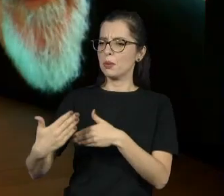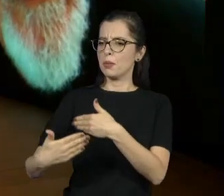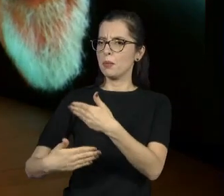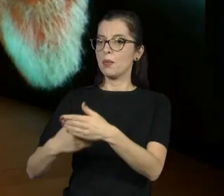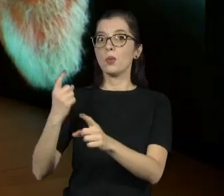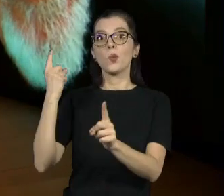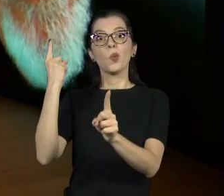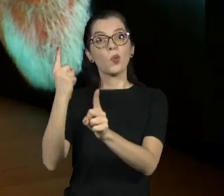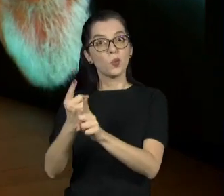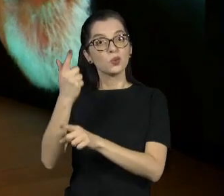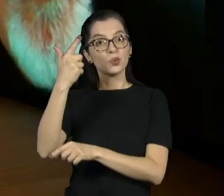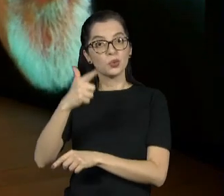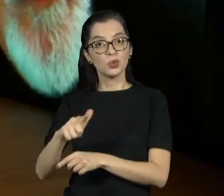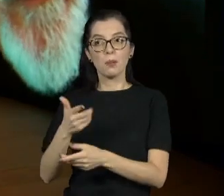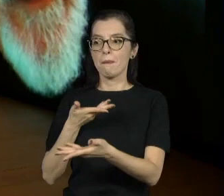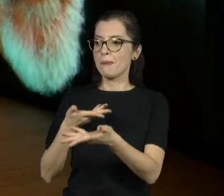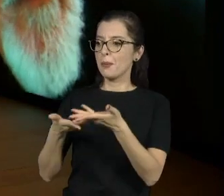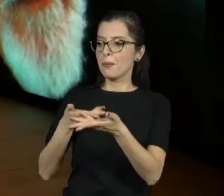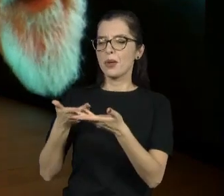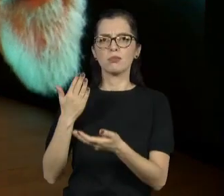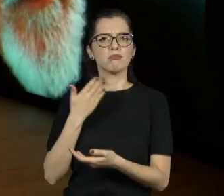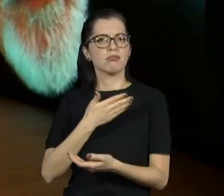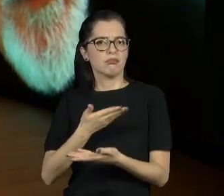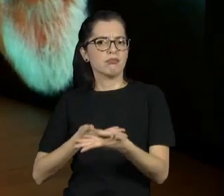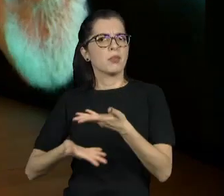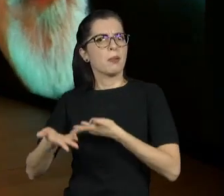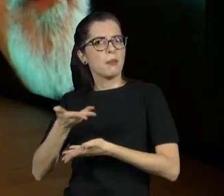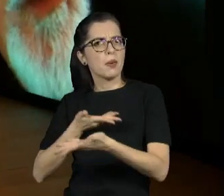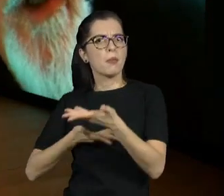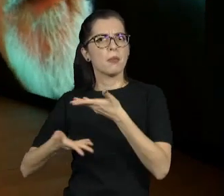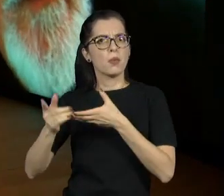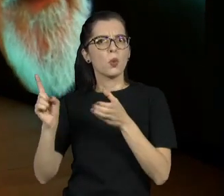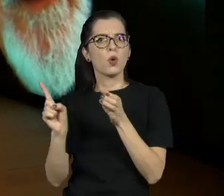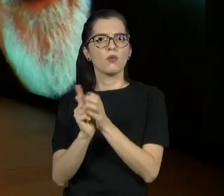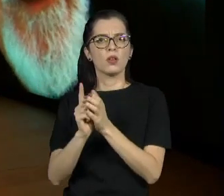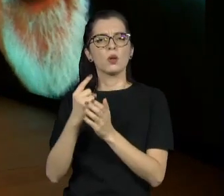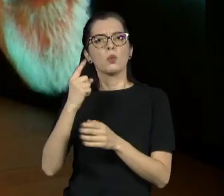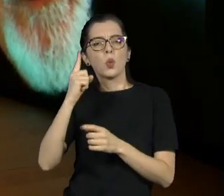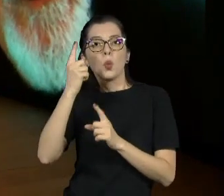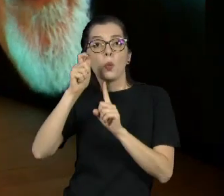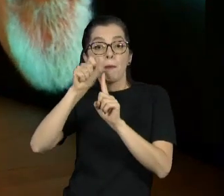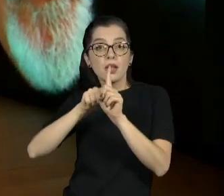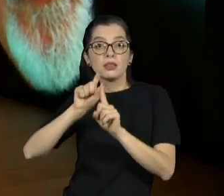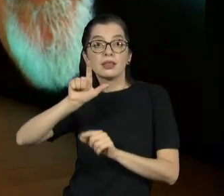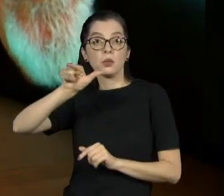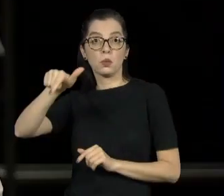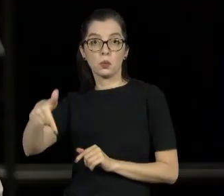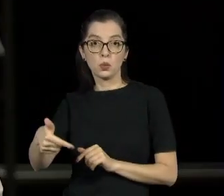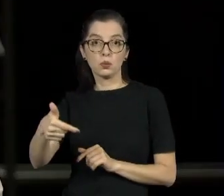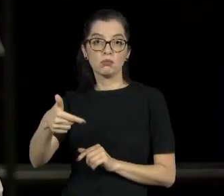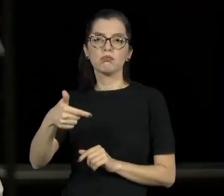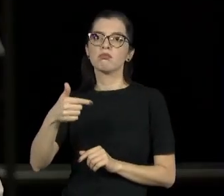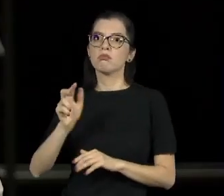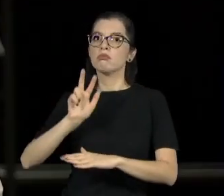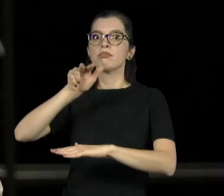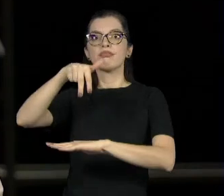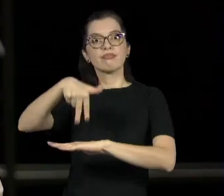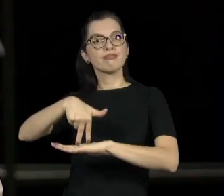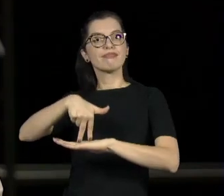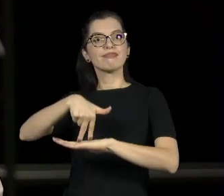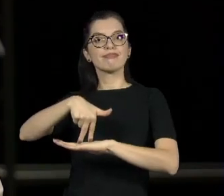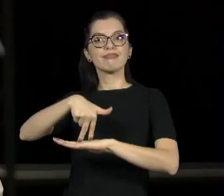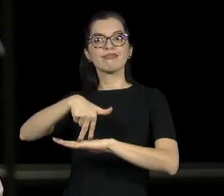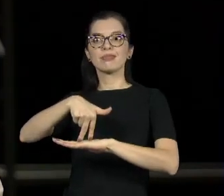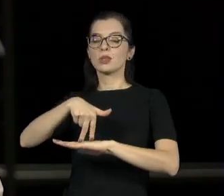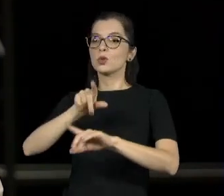certo, né? Tanto que quando eu comecei a gravar, um mês depois, eu estava concorrendo para ganhar o rei da televisão para o revista